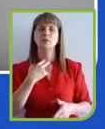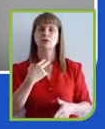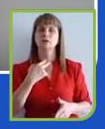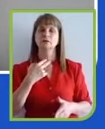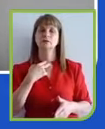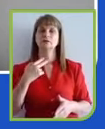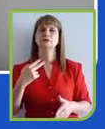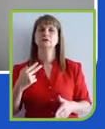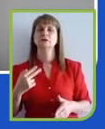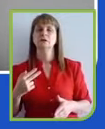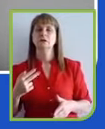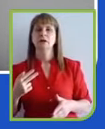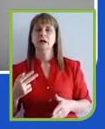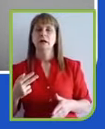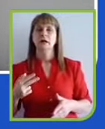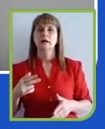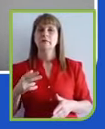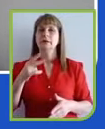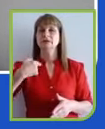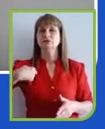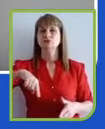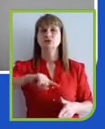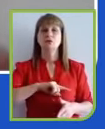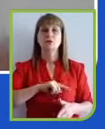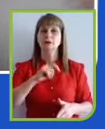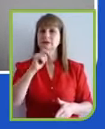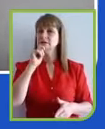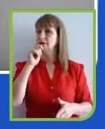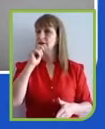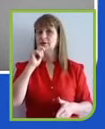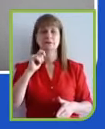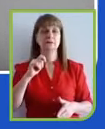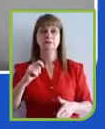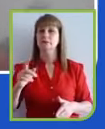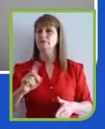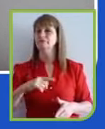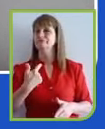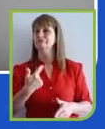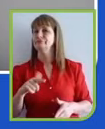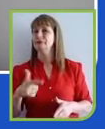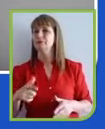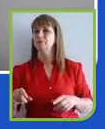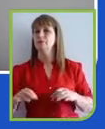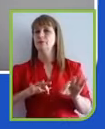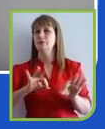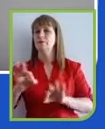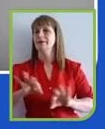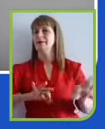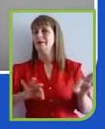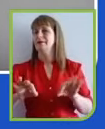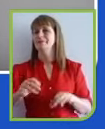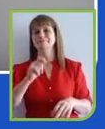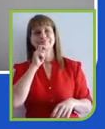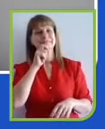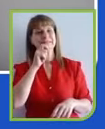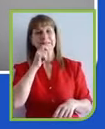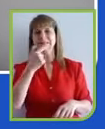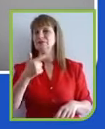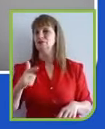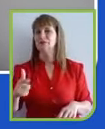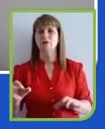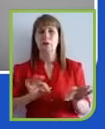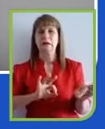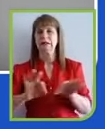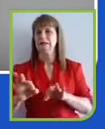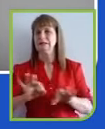atender a demanda de transparência total que a gente está vendo nessa próxima aí, principalmente nesses próximos cinco anos, mas é nisso que a gente tem que